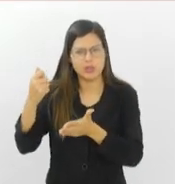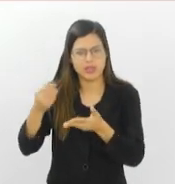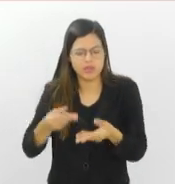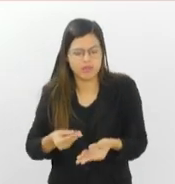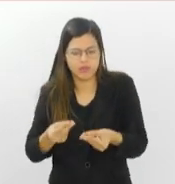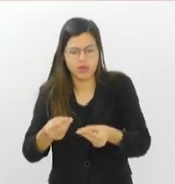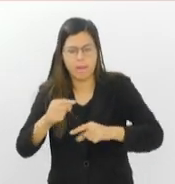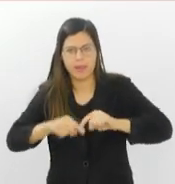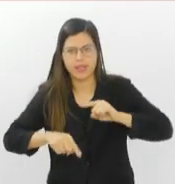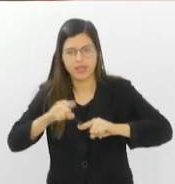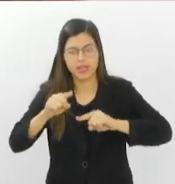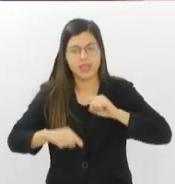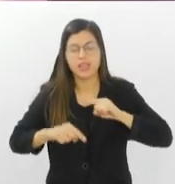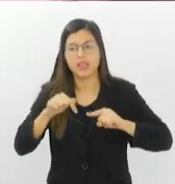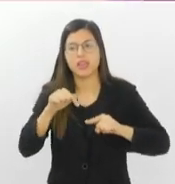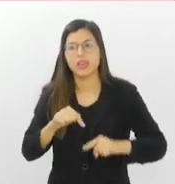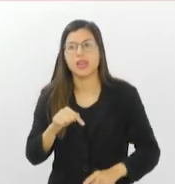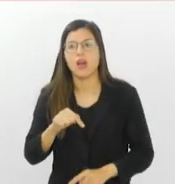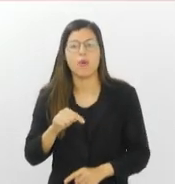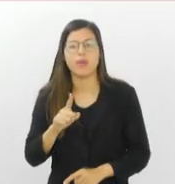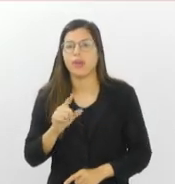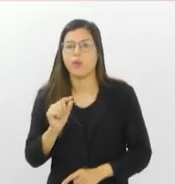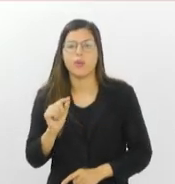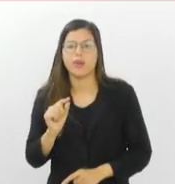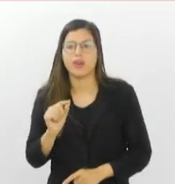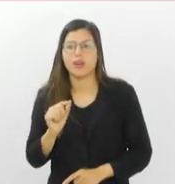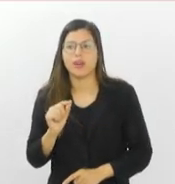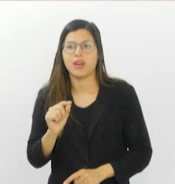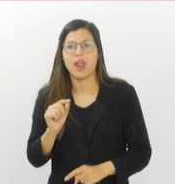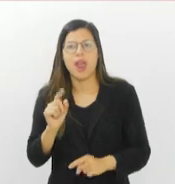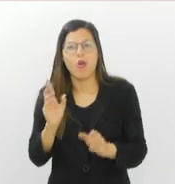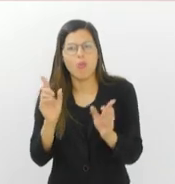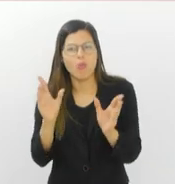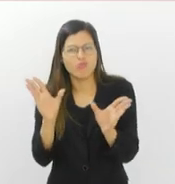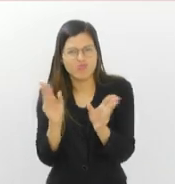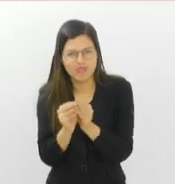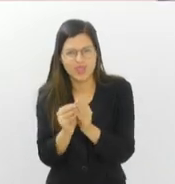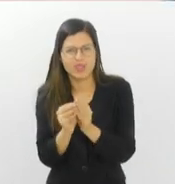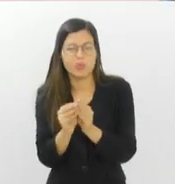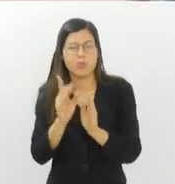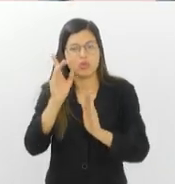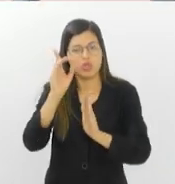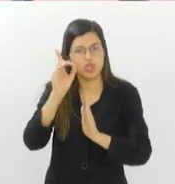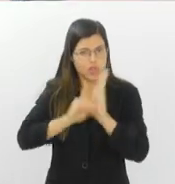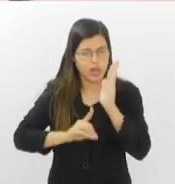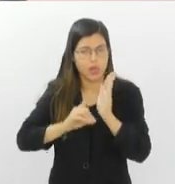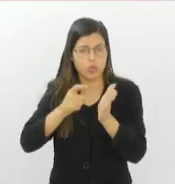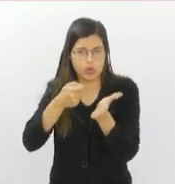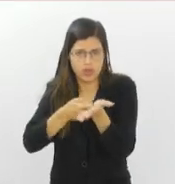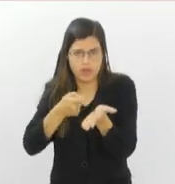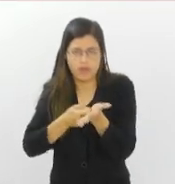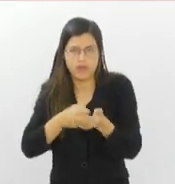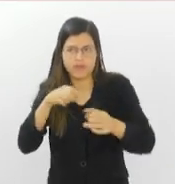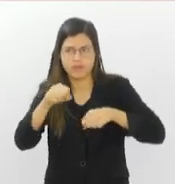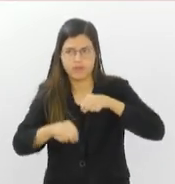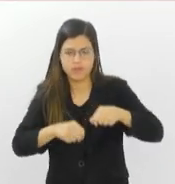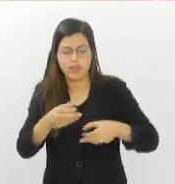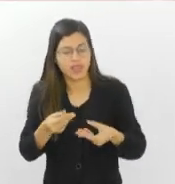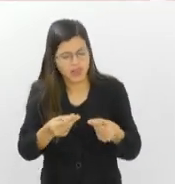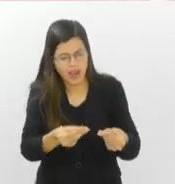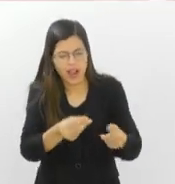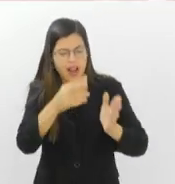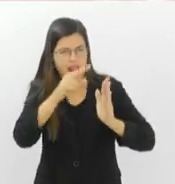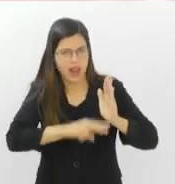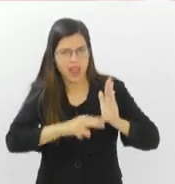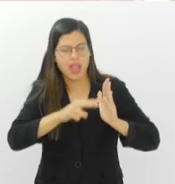chama CTB de bolso, que nada mais é do que um compilado dos direitos e deveres dos ciclistas, entrega para esse ciclista, e, meu irmão, você vai